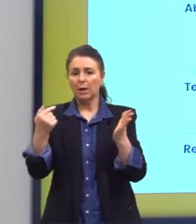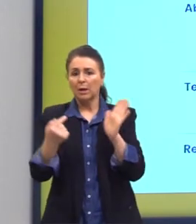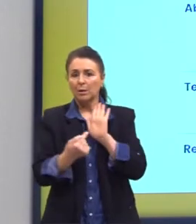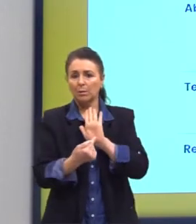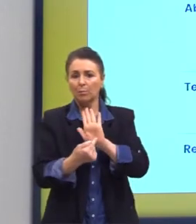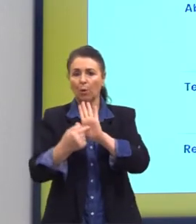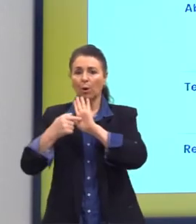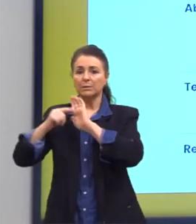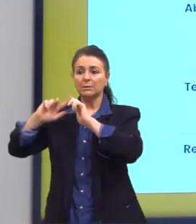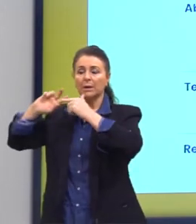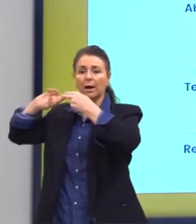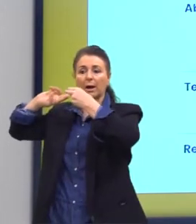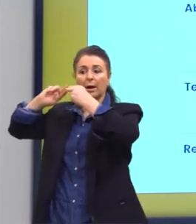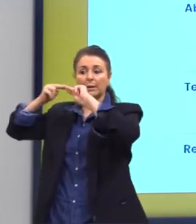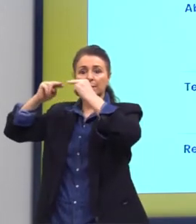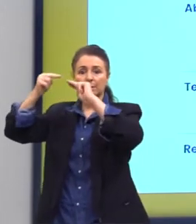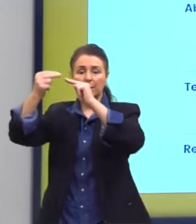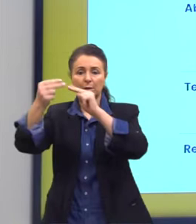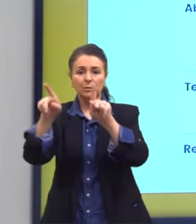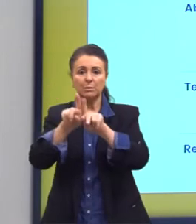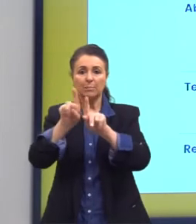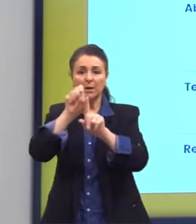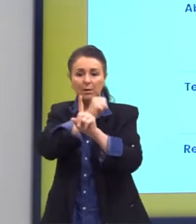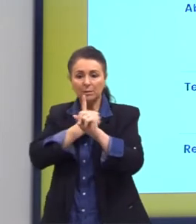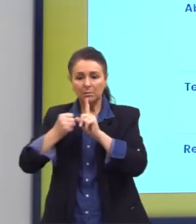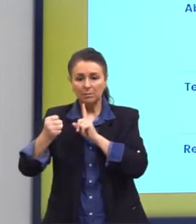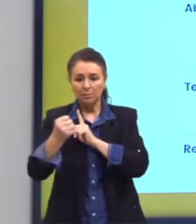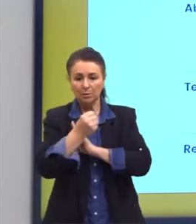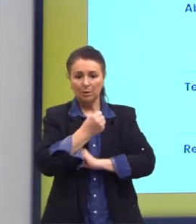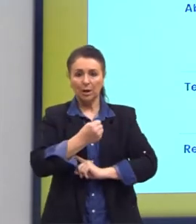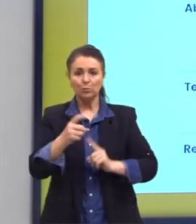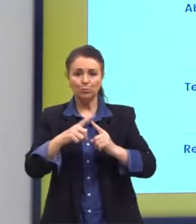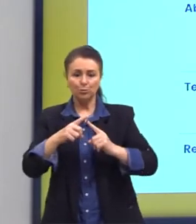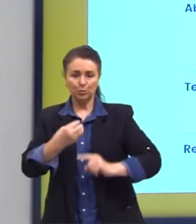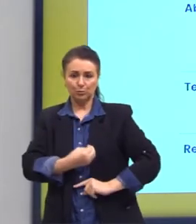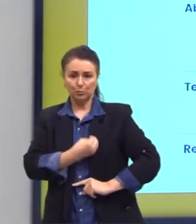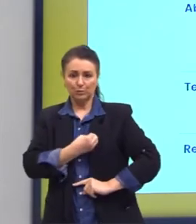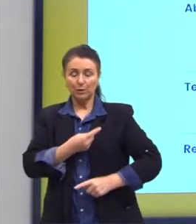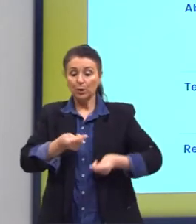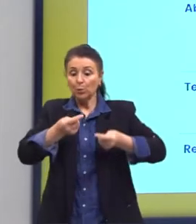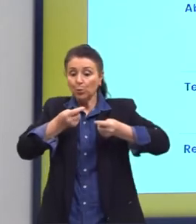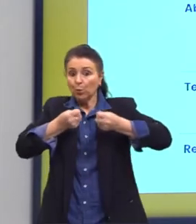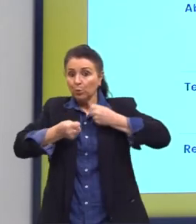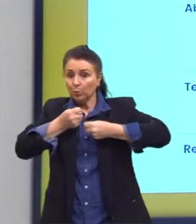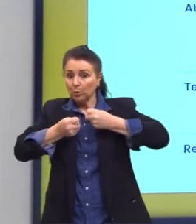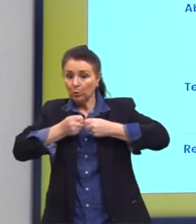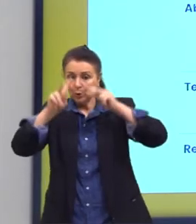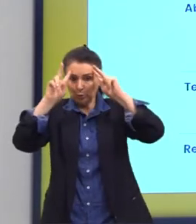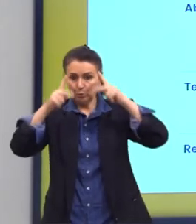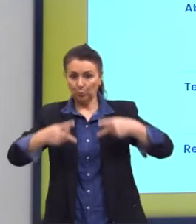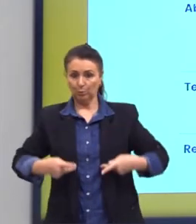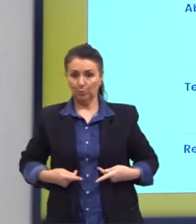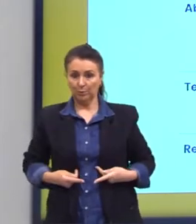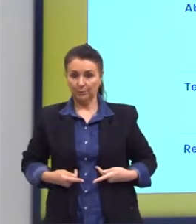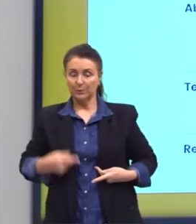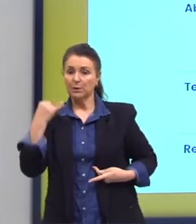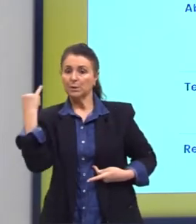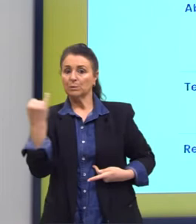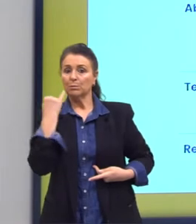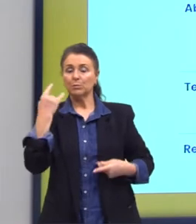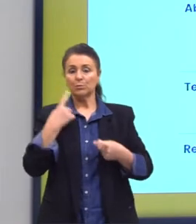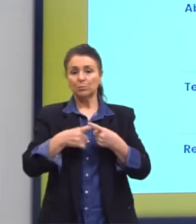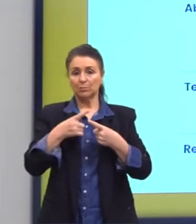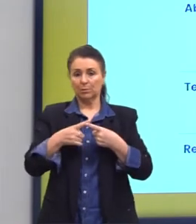hereditariedade, as condições sociais controlam o ser humano. E isso é importante por quê? Porque quando a gente diz